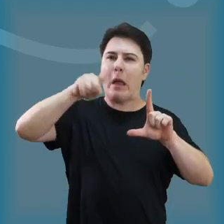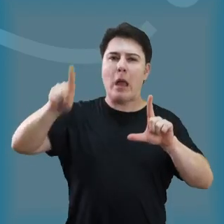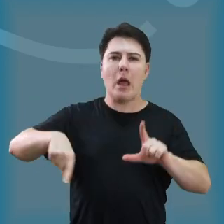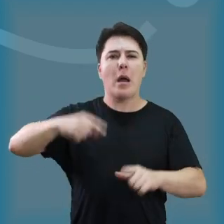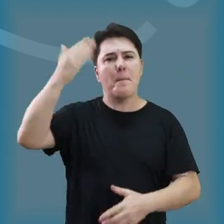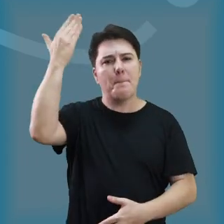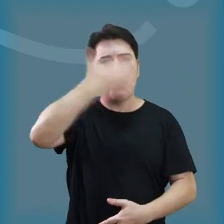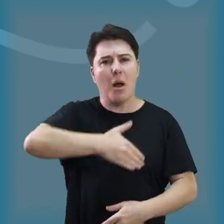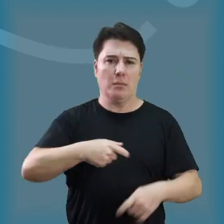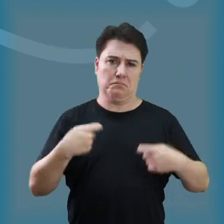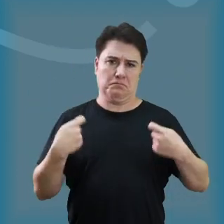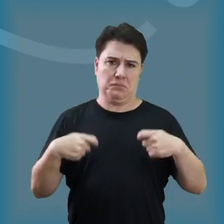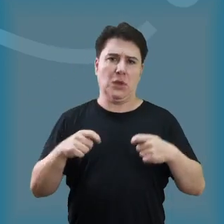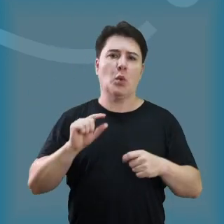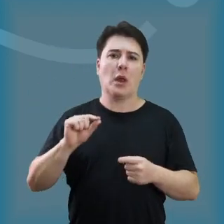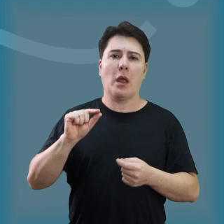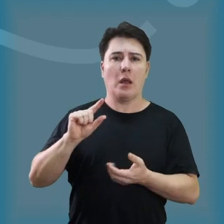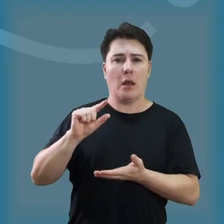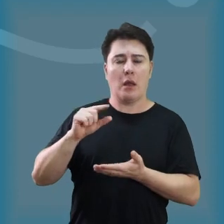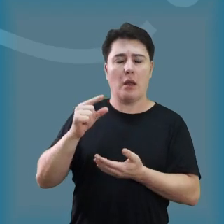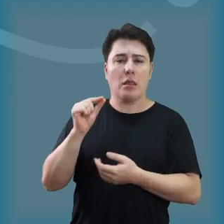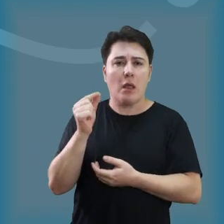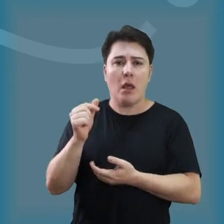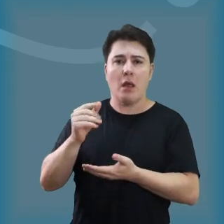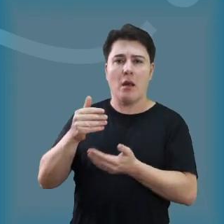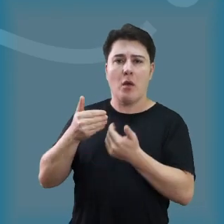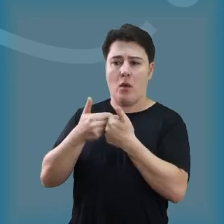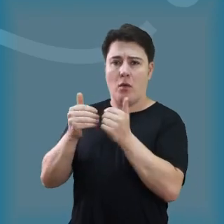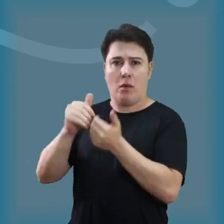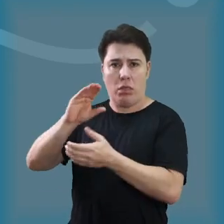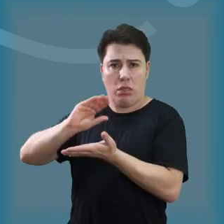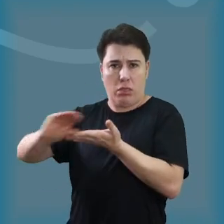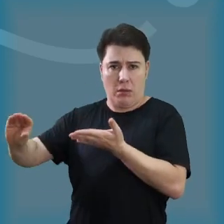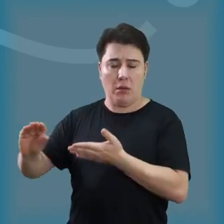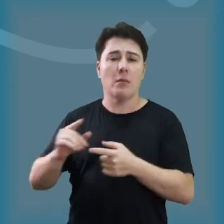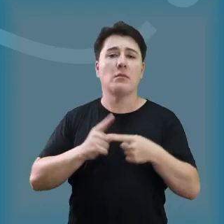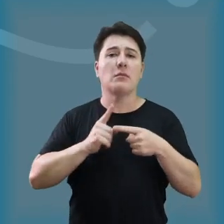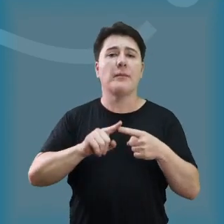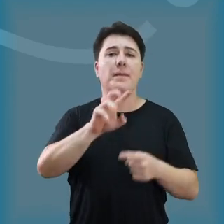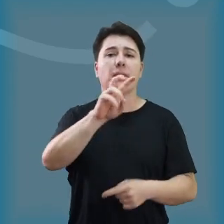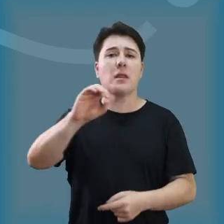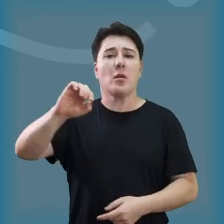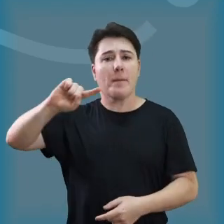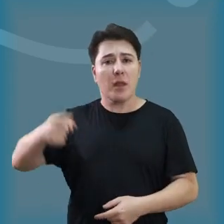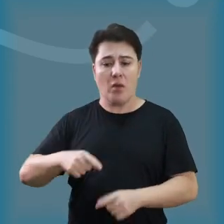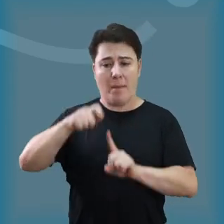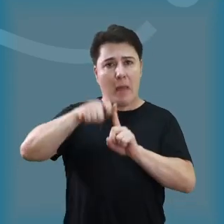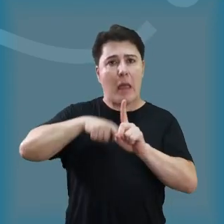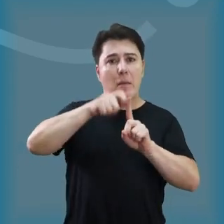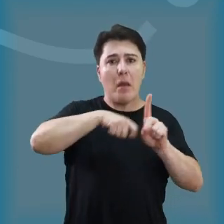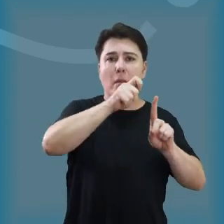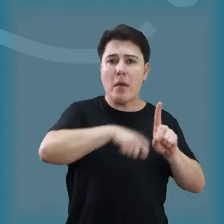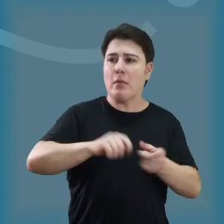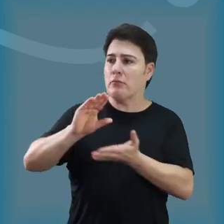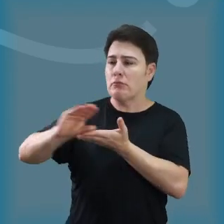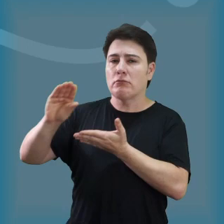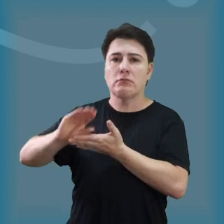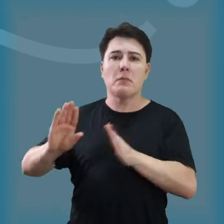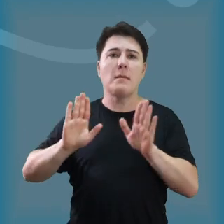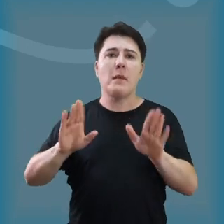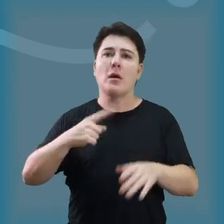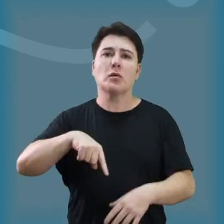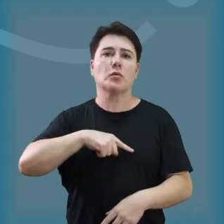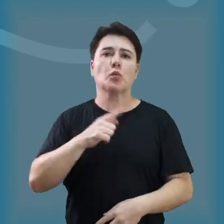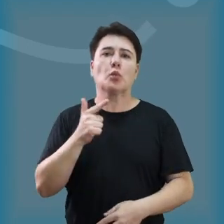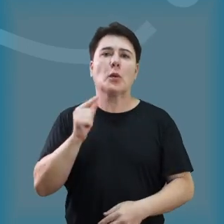numéricas, que realmente comprovasse essa necessidade do transporte coletivo, já que foi destinado 500 mil reais mensais a ela,